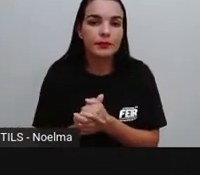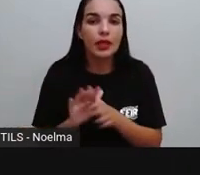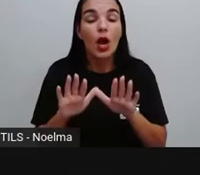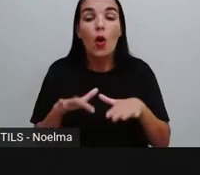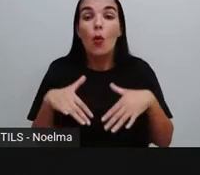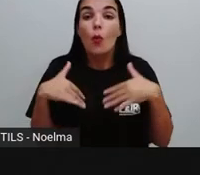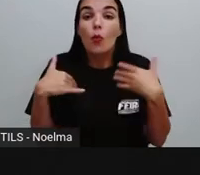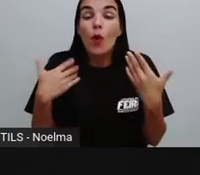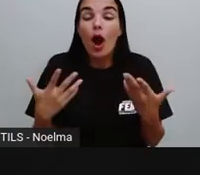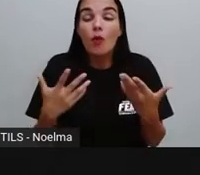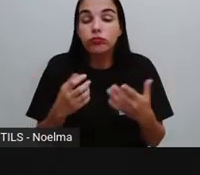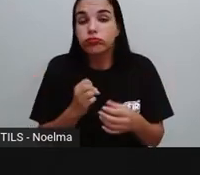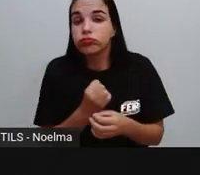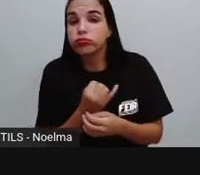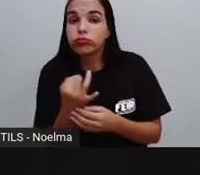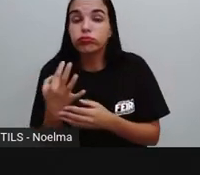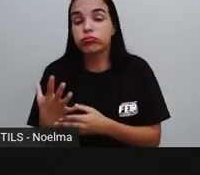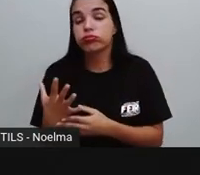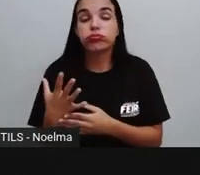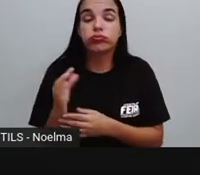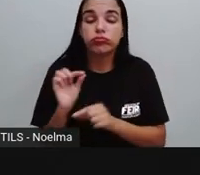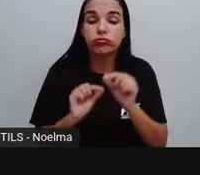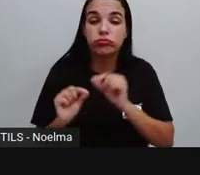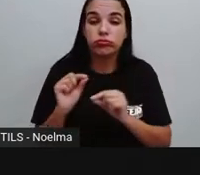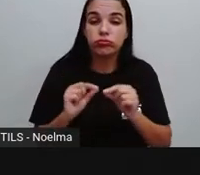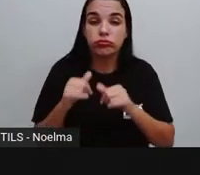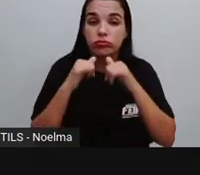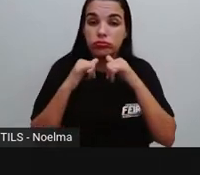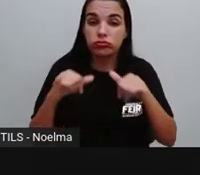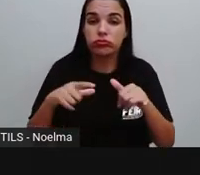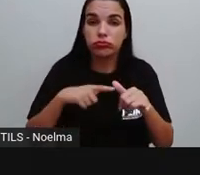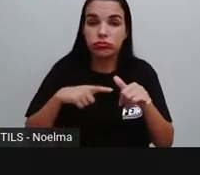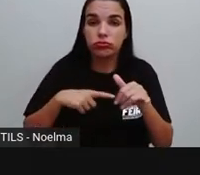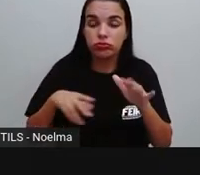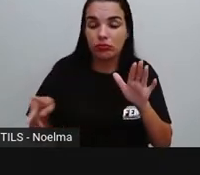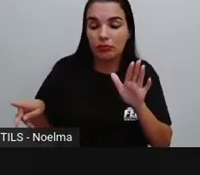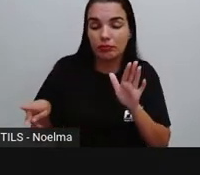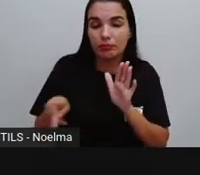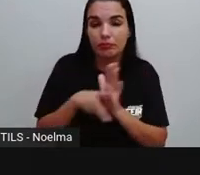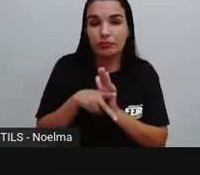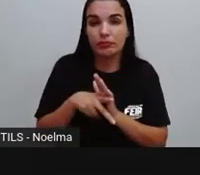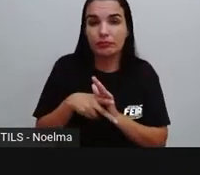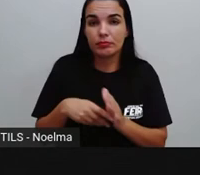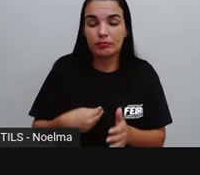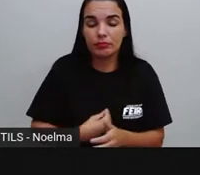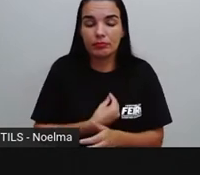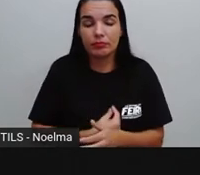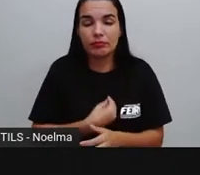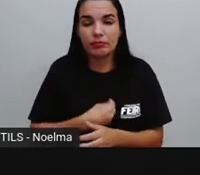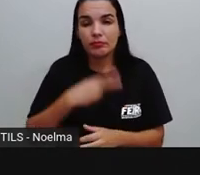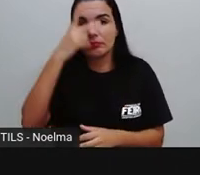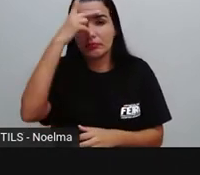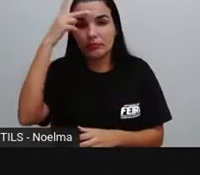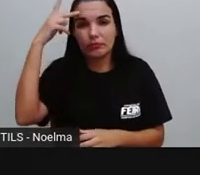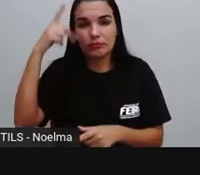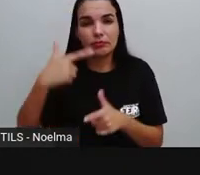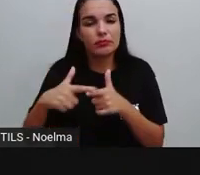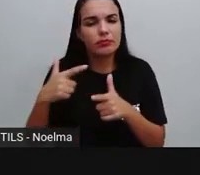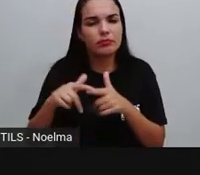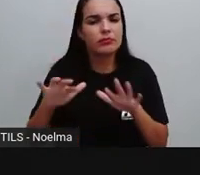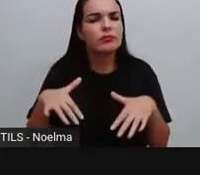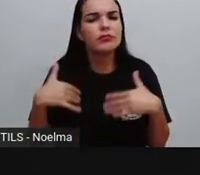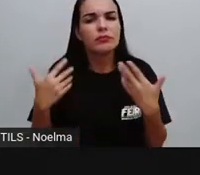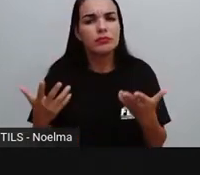Qual das notícias afeta mais aí a nossa vida? Ou afeta a vida das pessoas? Qual delas?